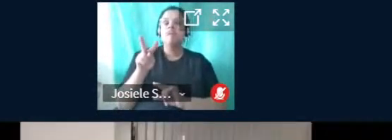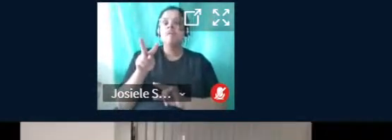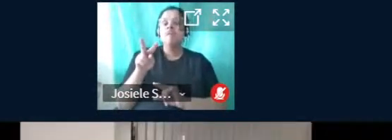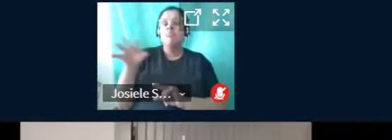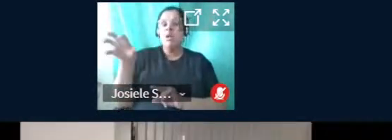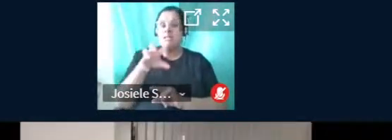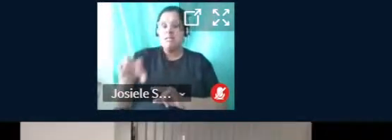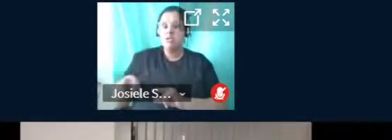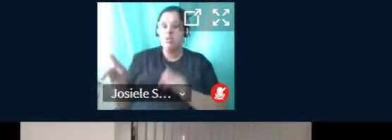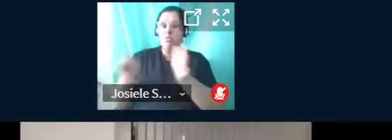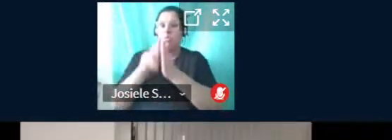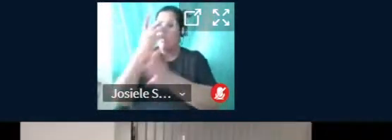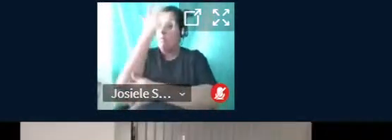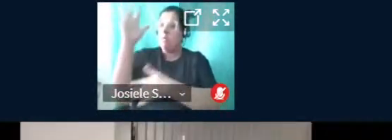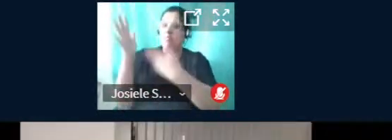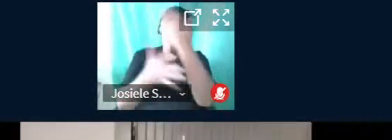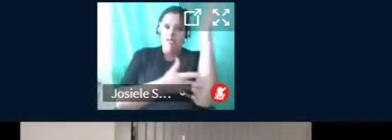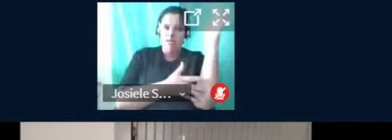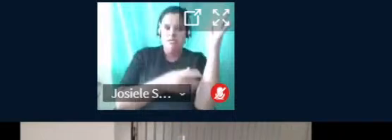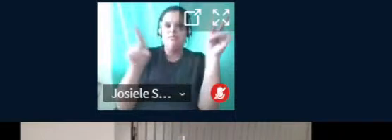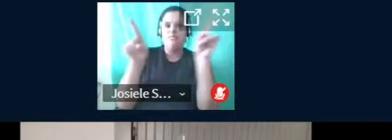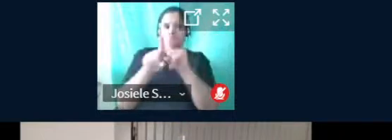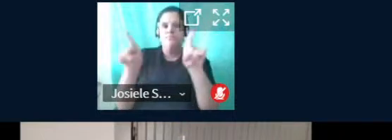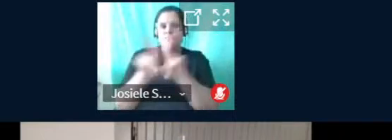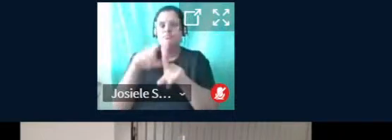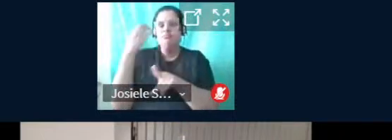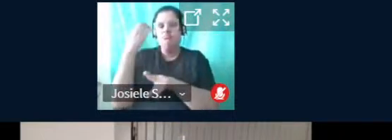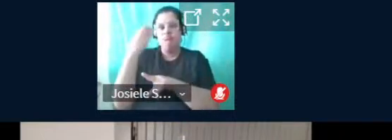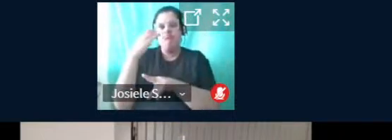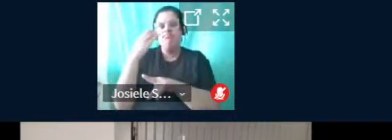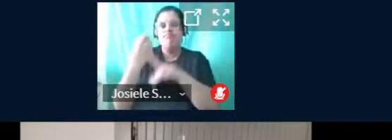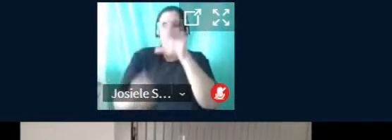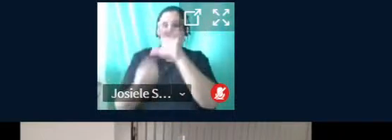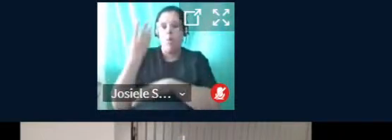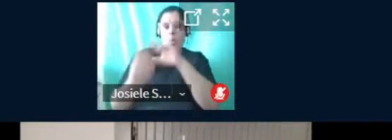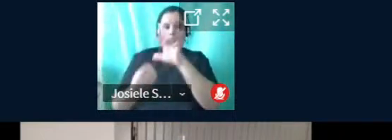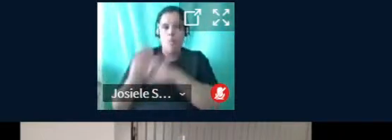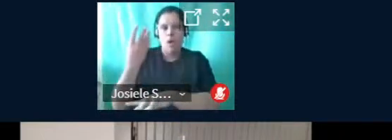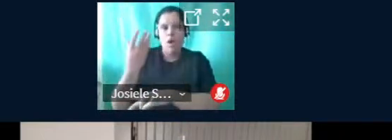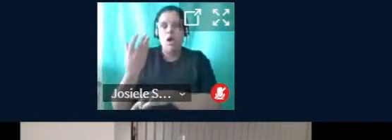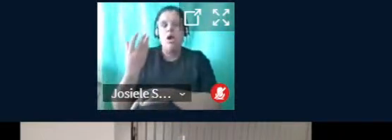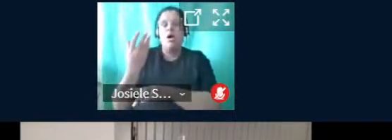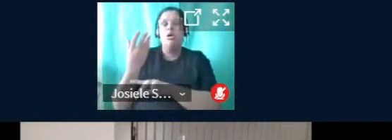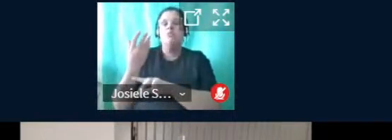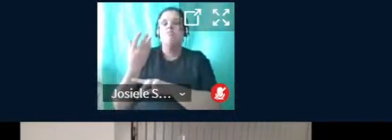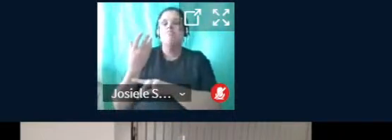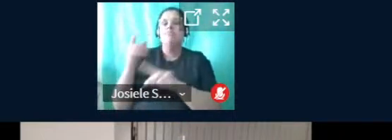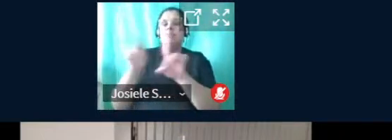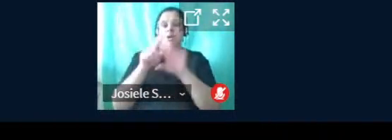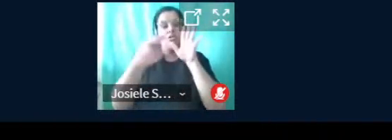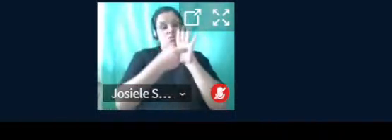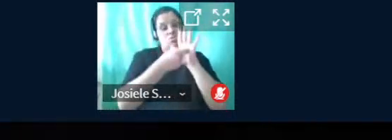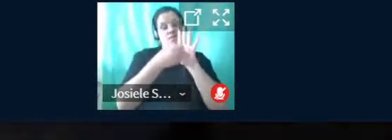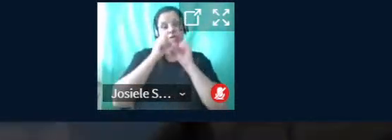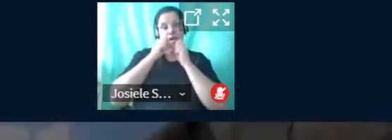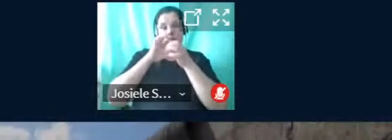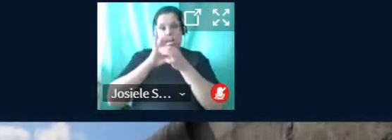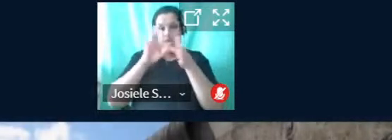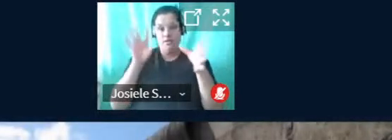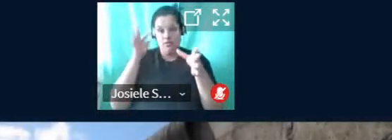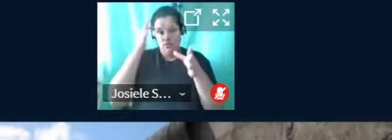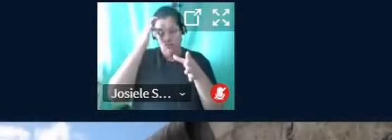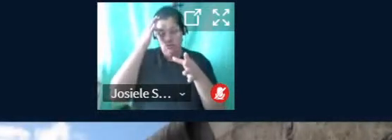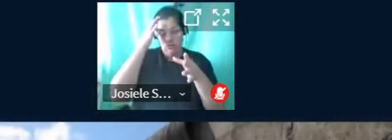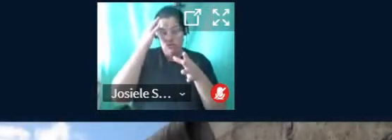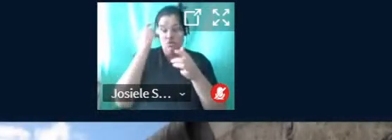ambientais. Ademais, tal ciência também propicia o uso de diversos softwares livres. Um dos